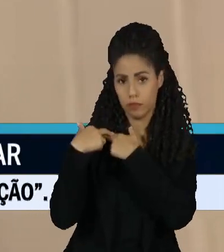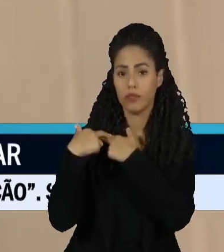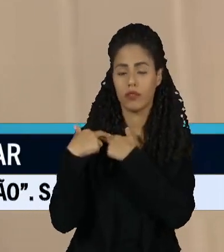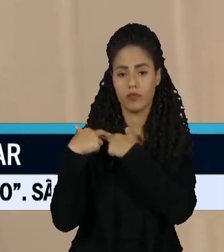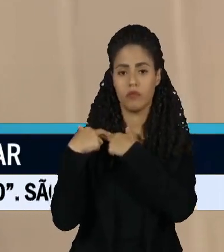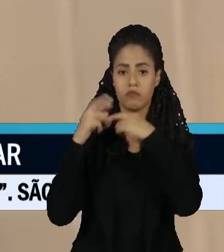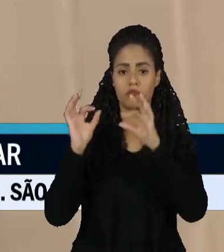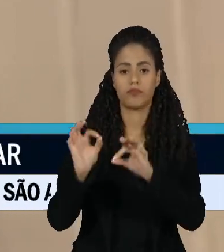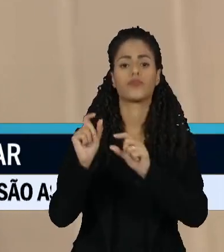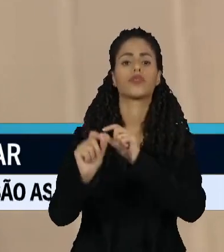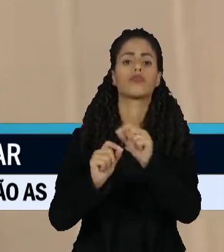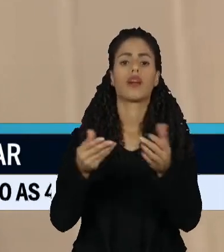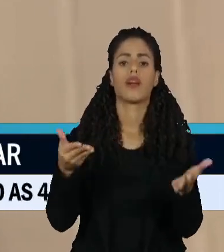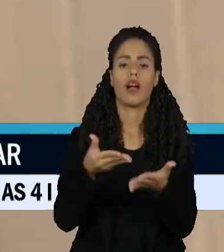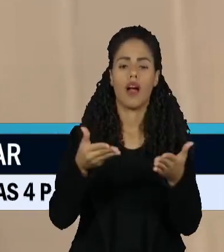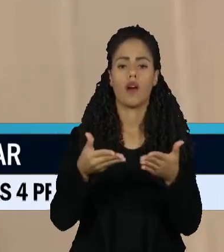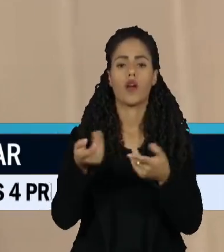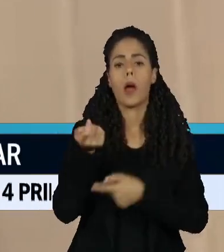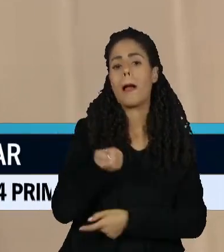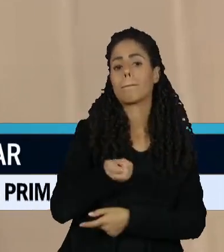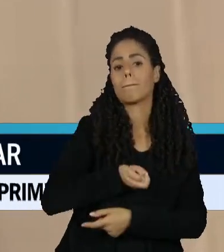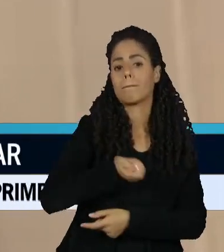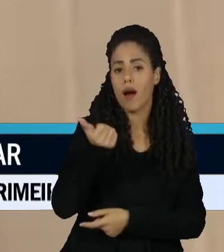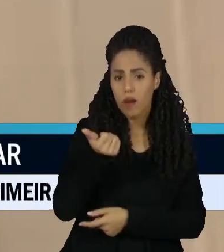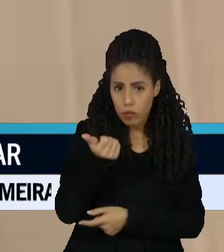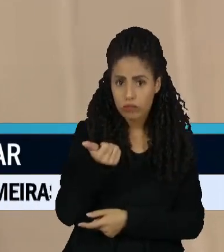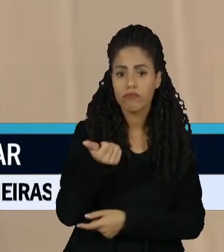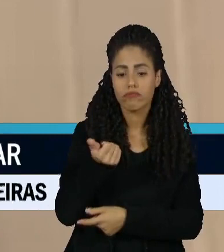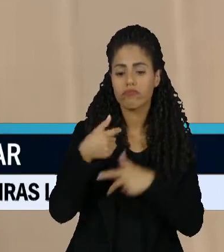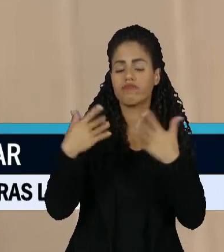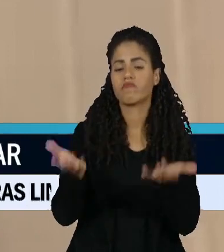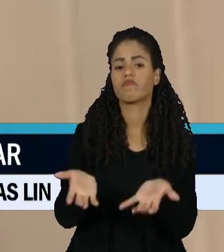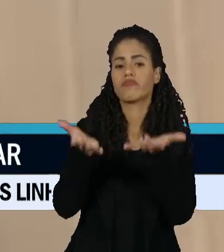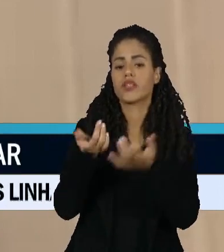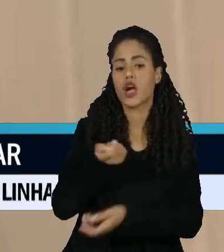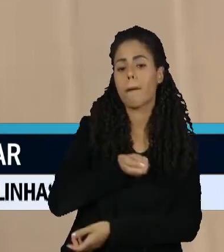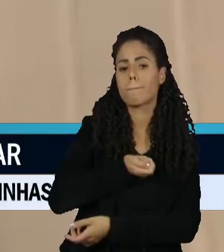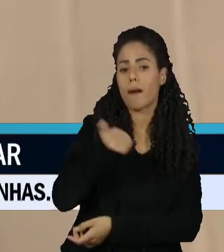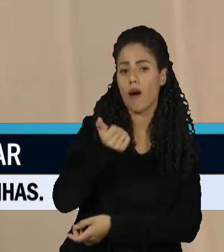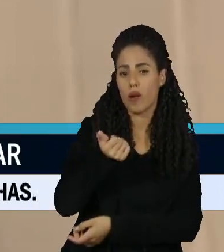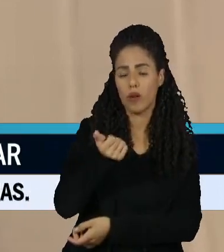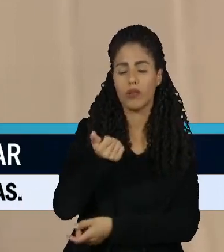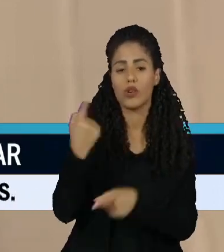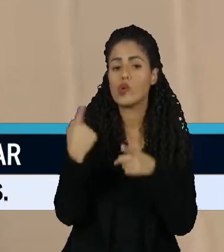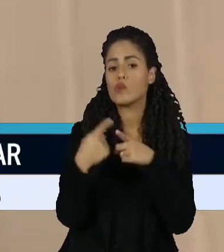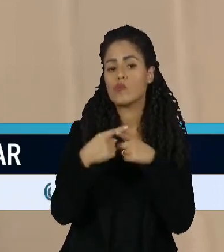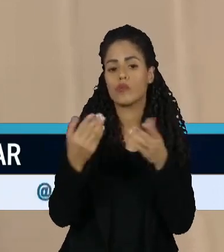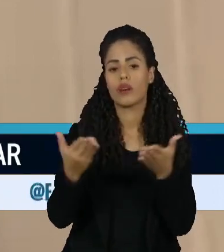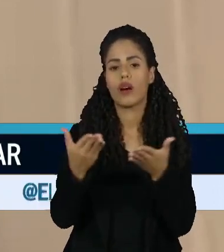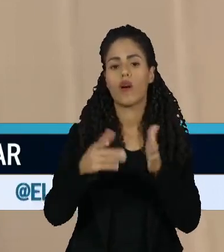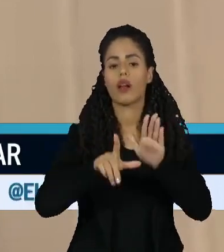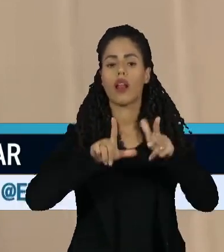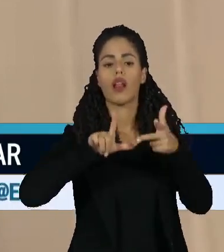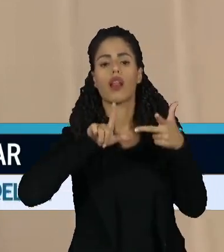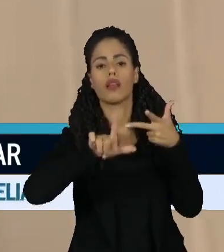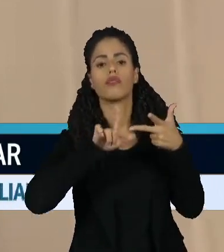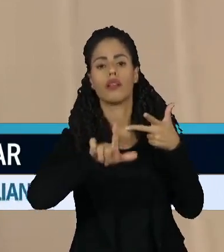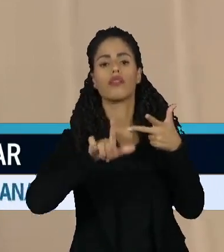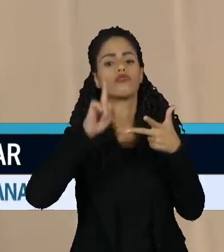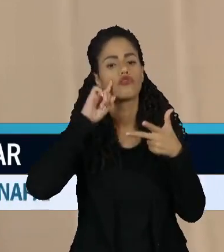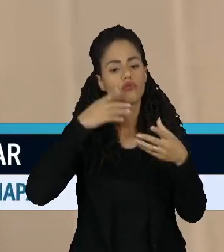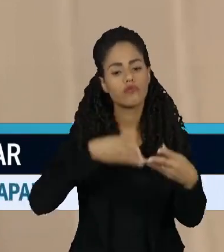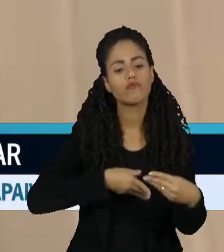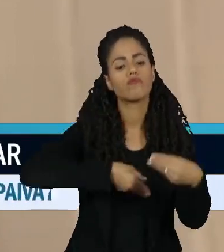é muito baixo o potencial ali, até porque o Legislativo encaminha